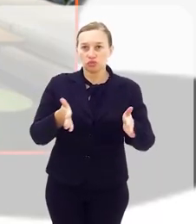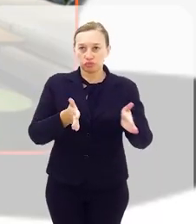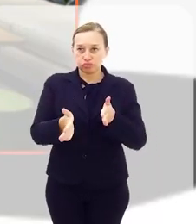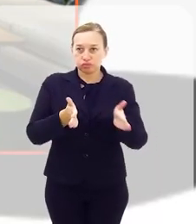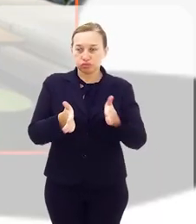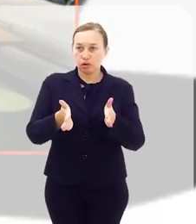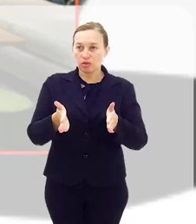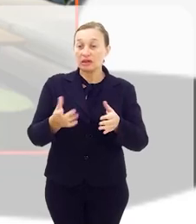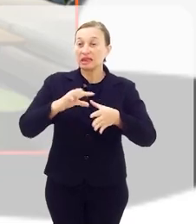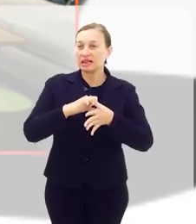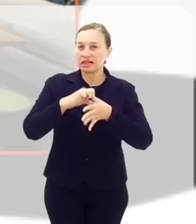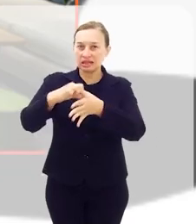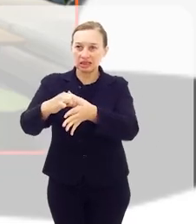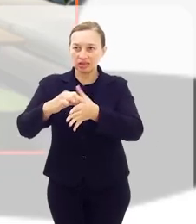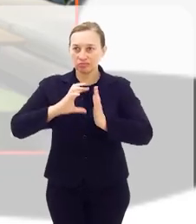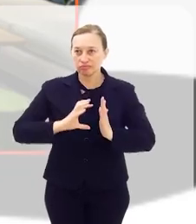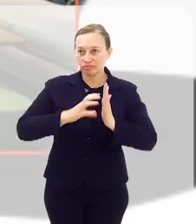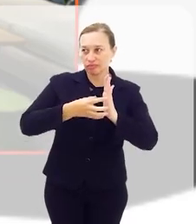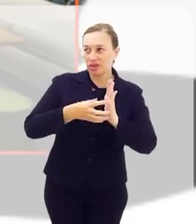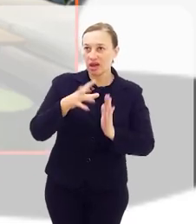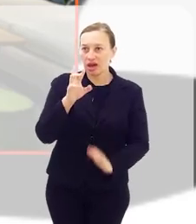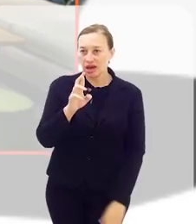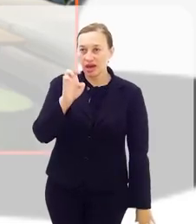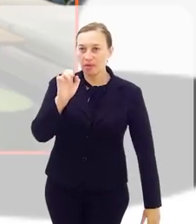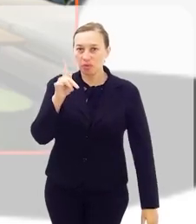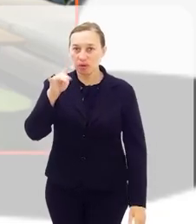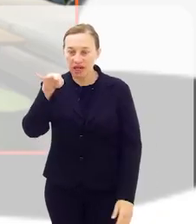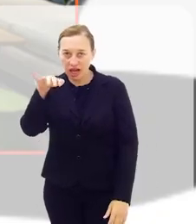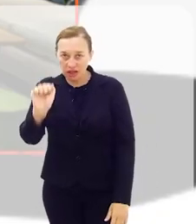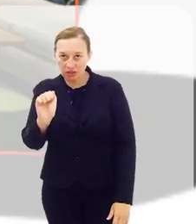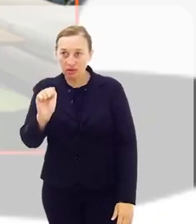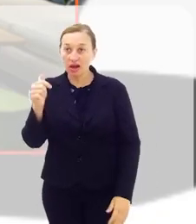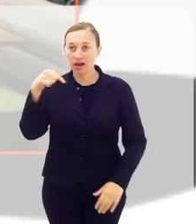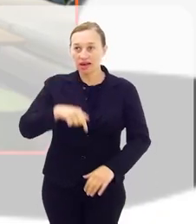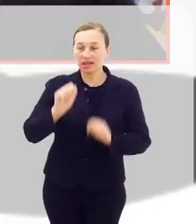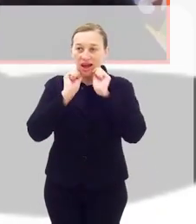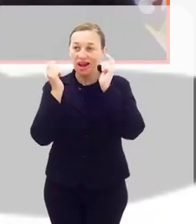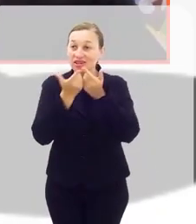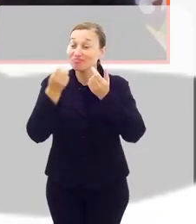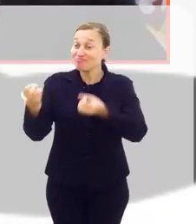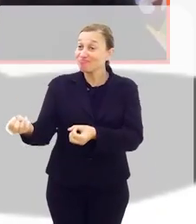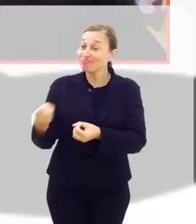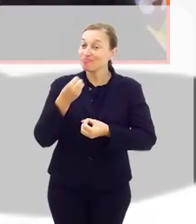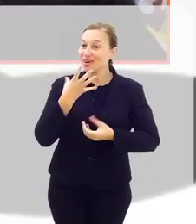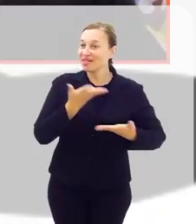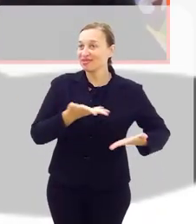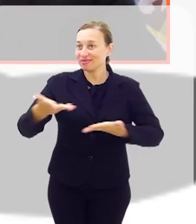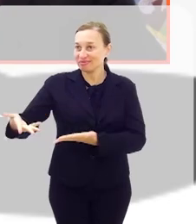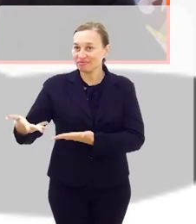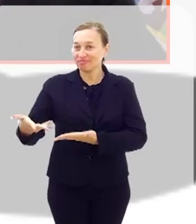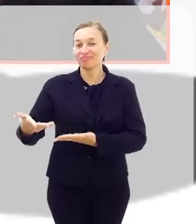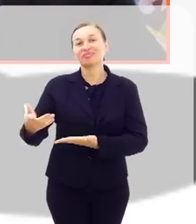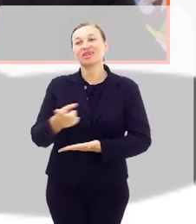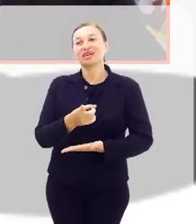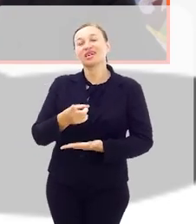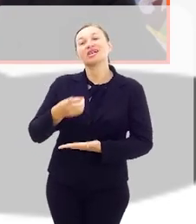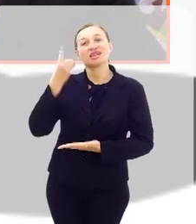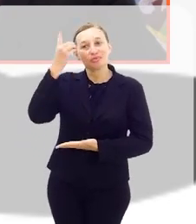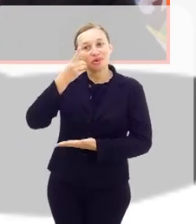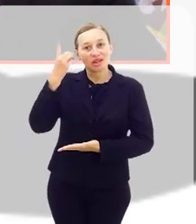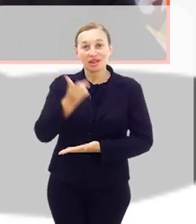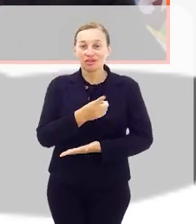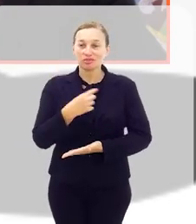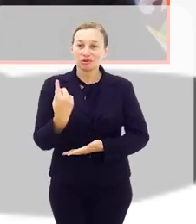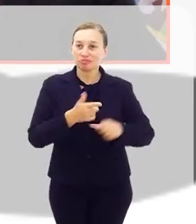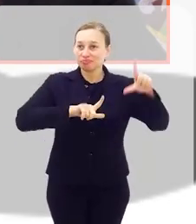ainda acumula a função de líder da bancada do Republicanos aqui na Lerje. Seja bem-vindo, deputado, ao nosso programa. O